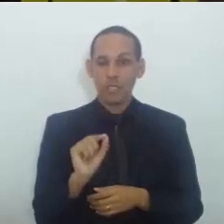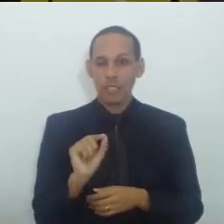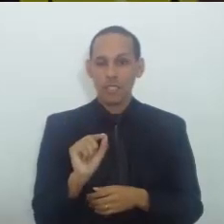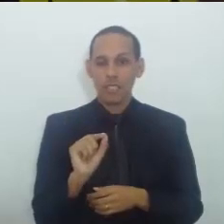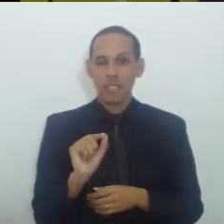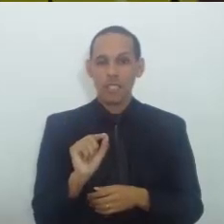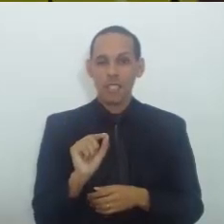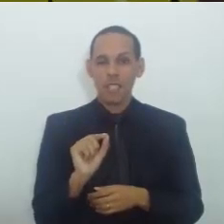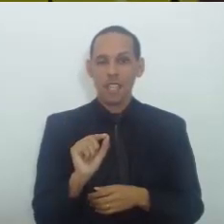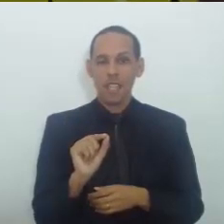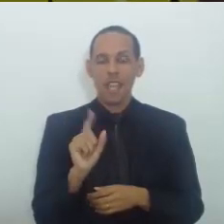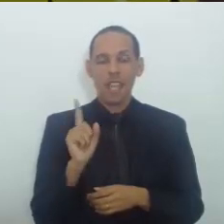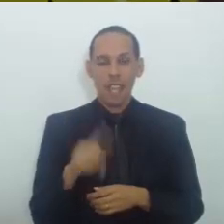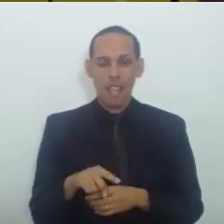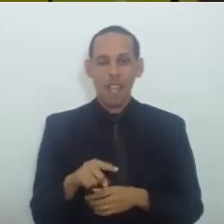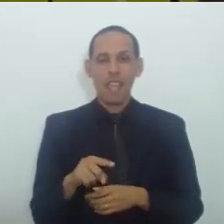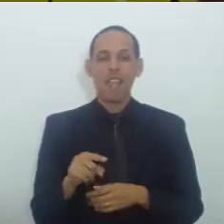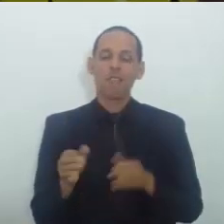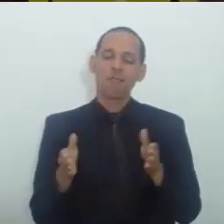uma mera fase É